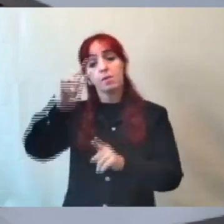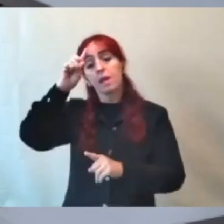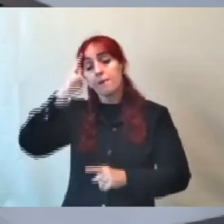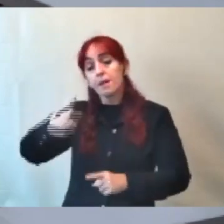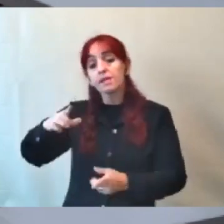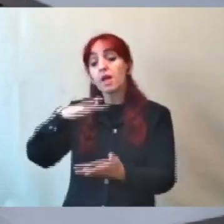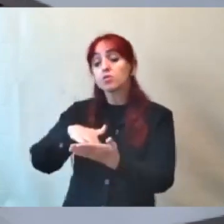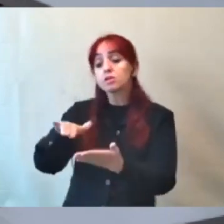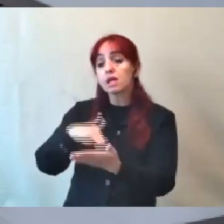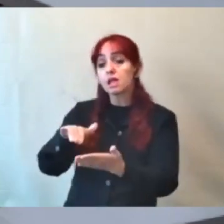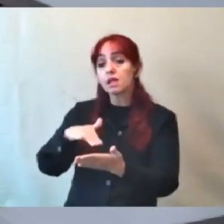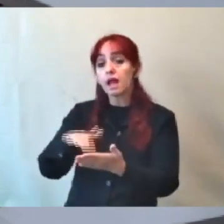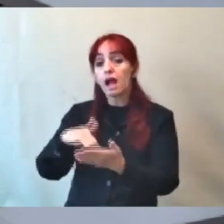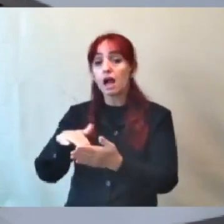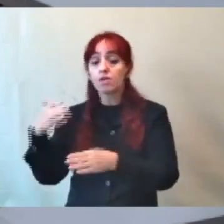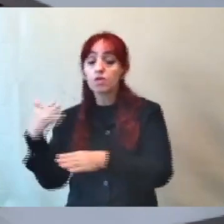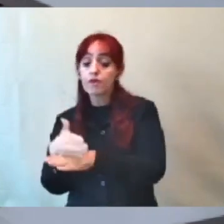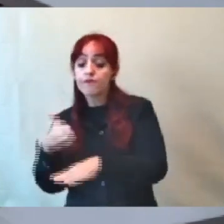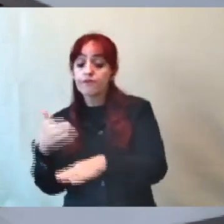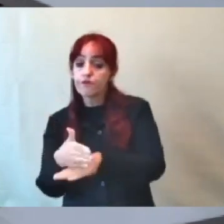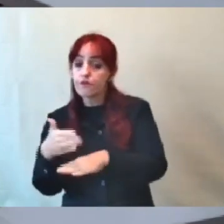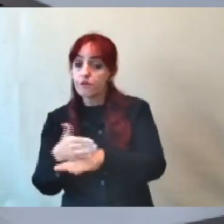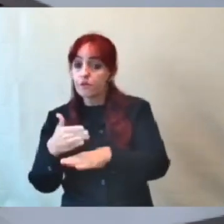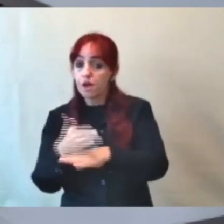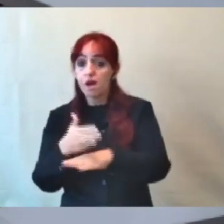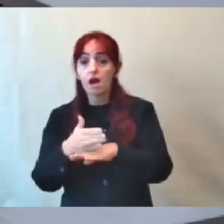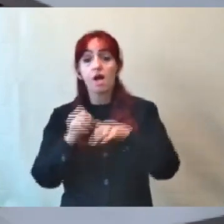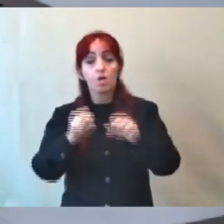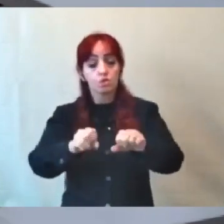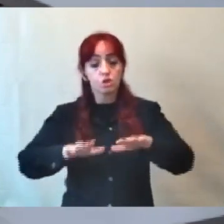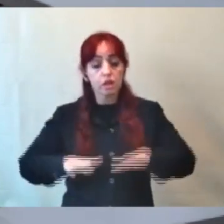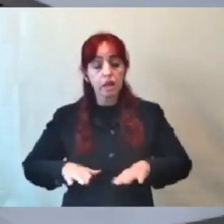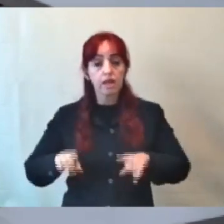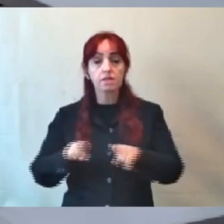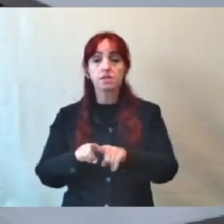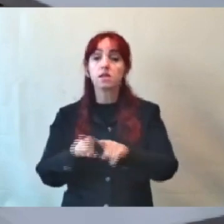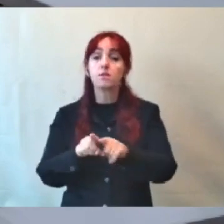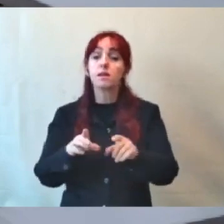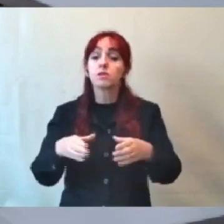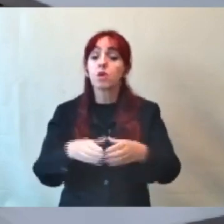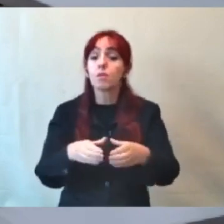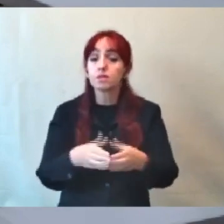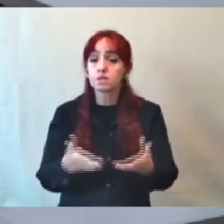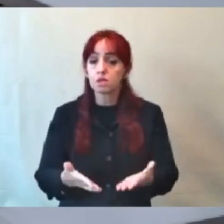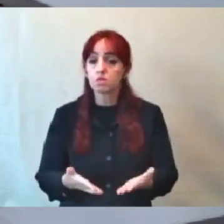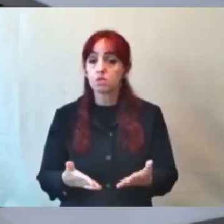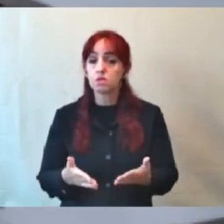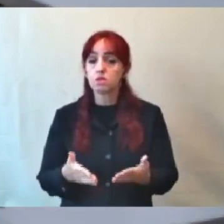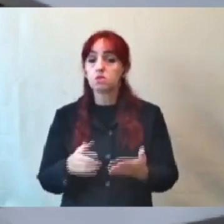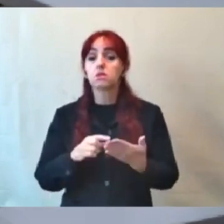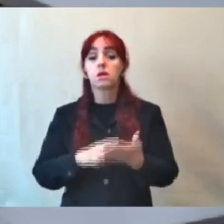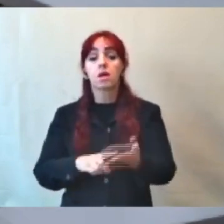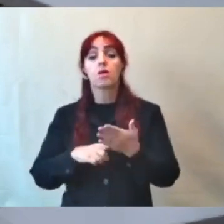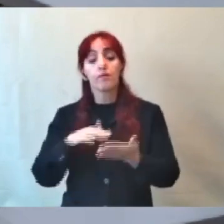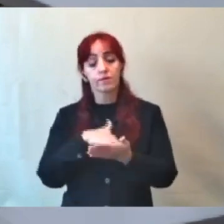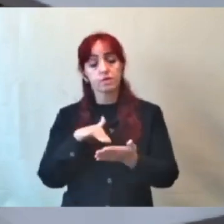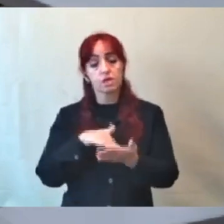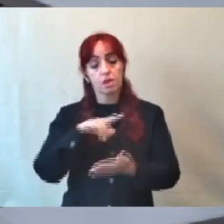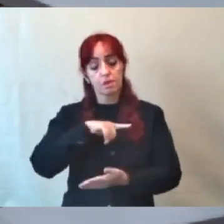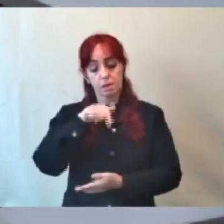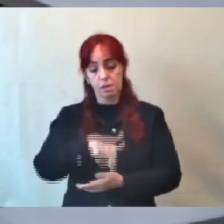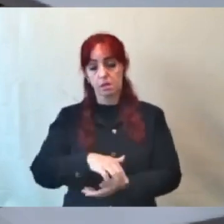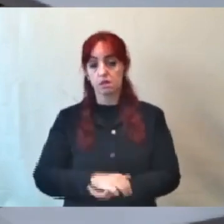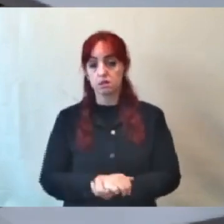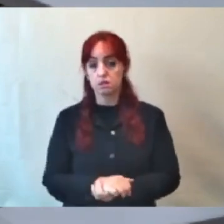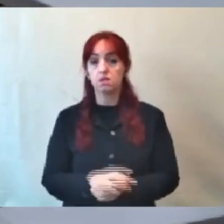compareçam às audiências, às comissões que convidam o secretário para estar aqui. Porque nós